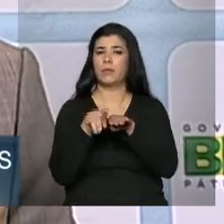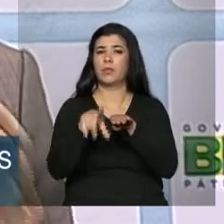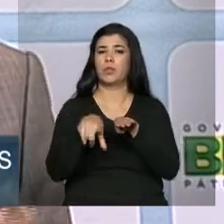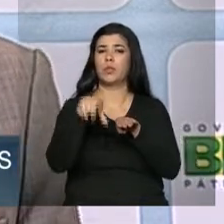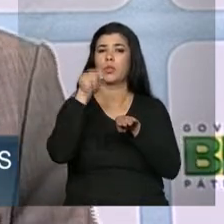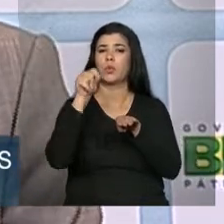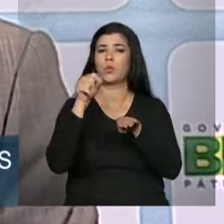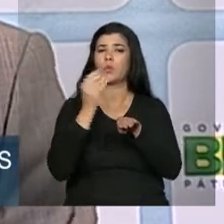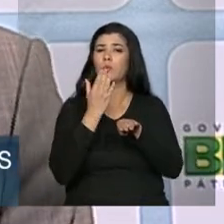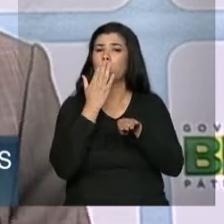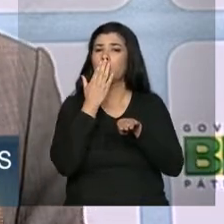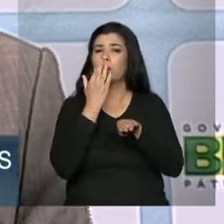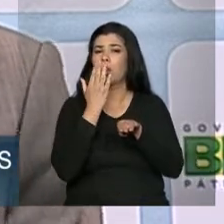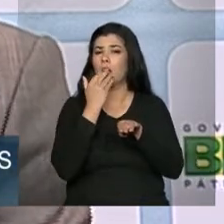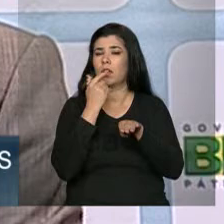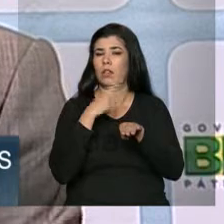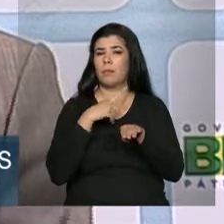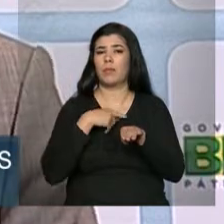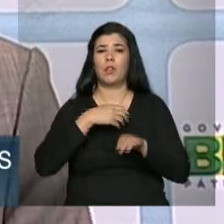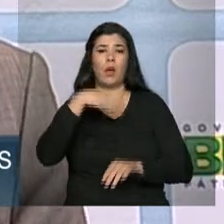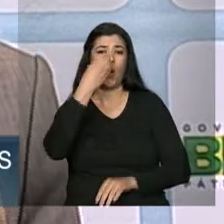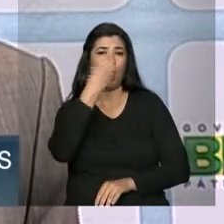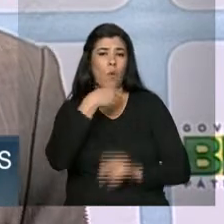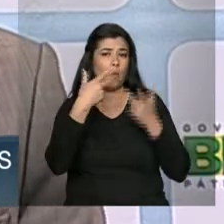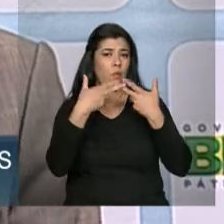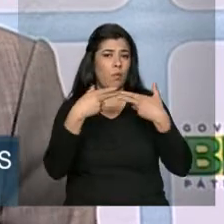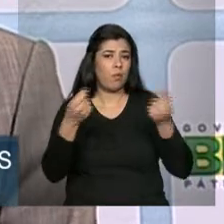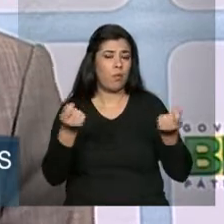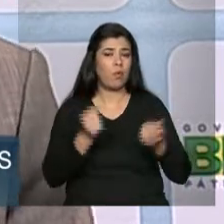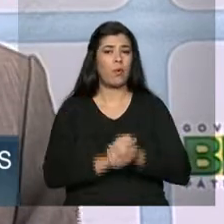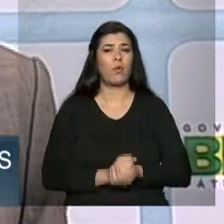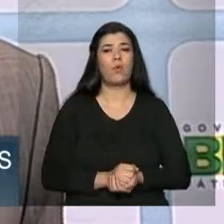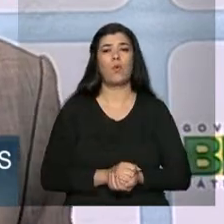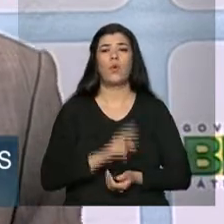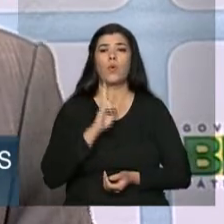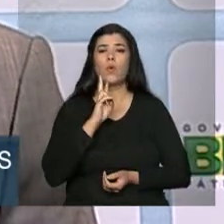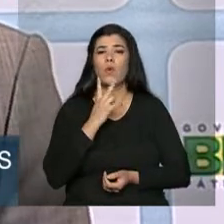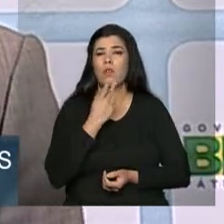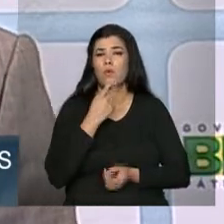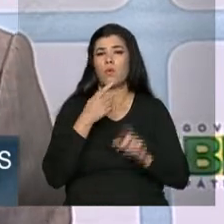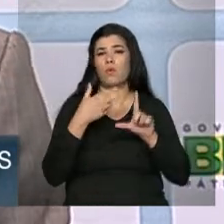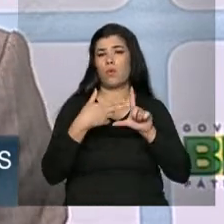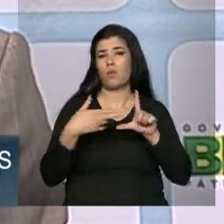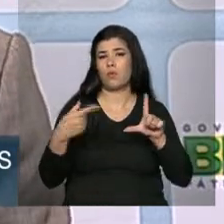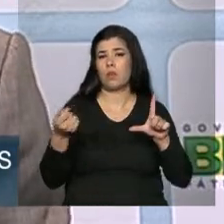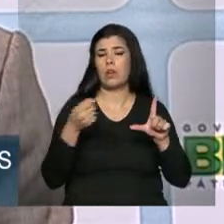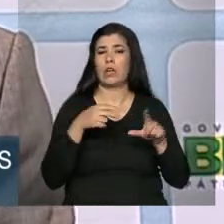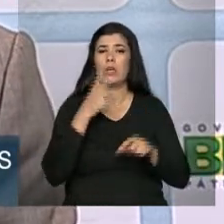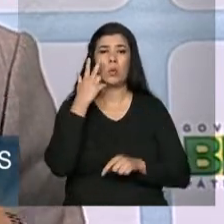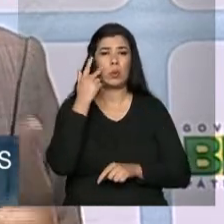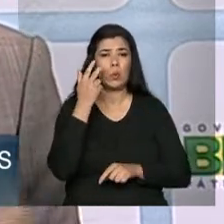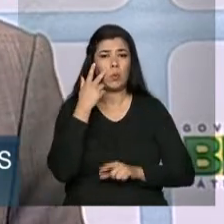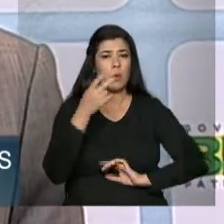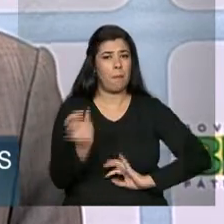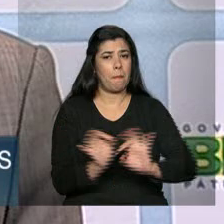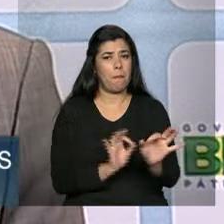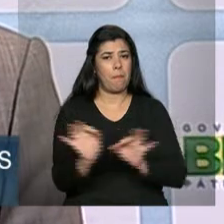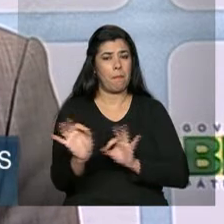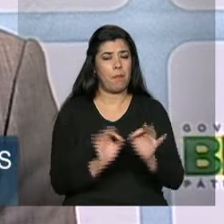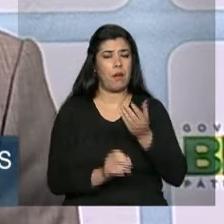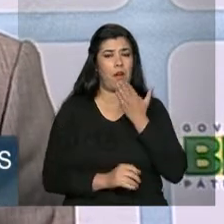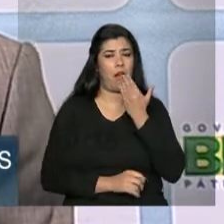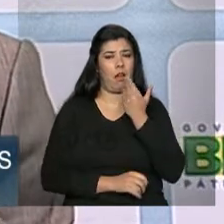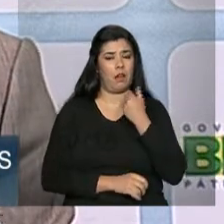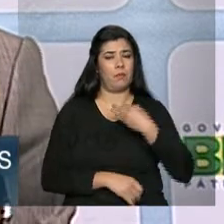escolha de alimentos de preferência para frutas, hortaliças, para os alimentos in natura, um processamento, uma preparação do alimento